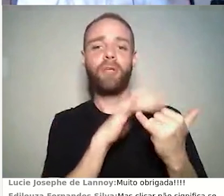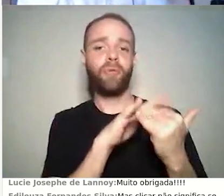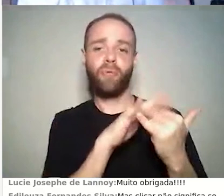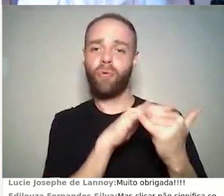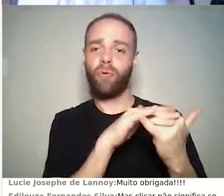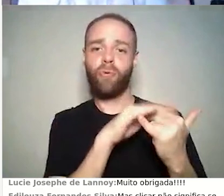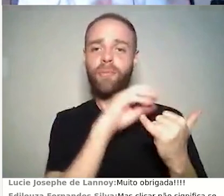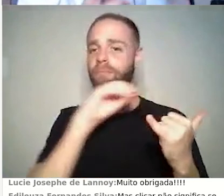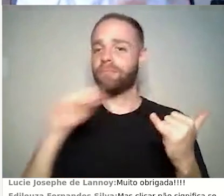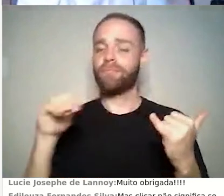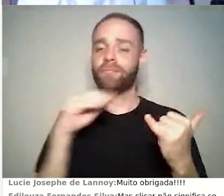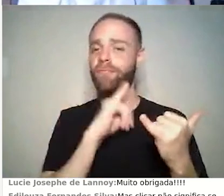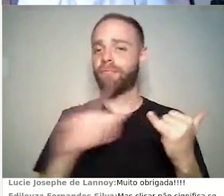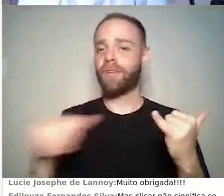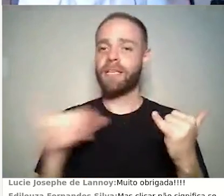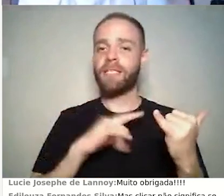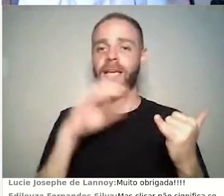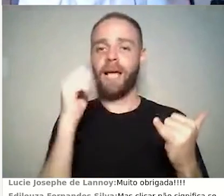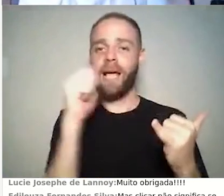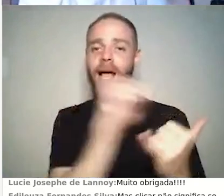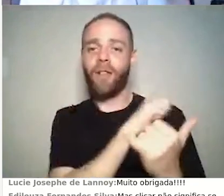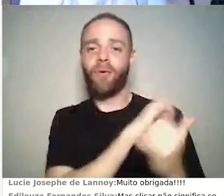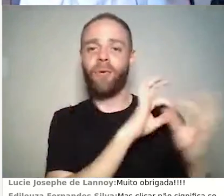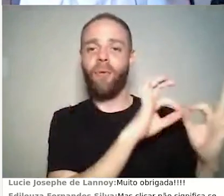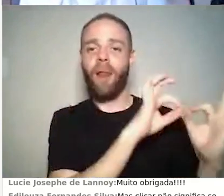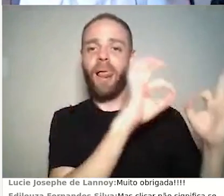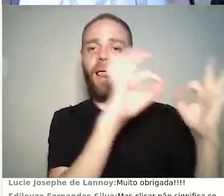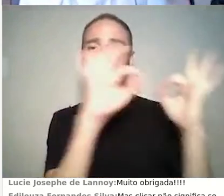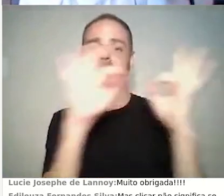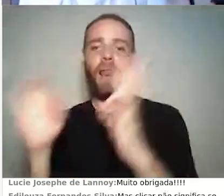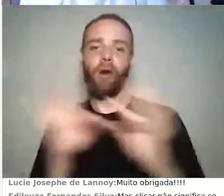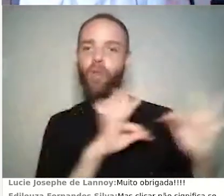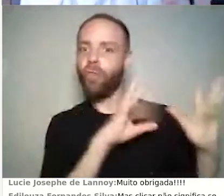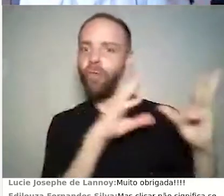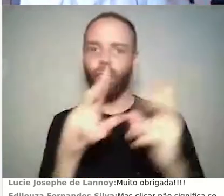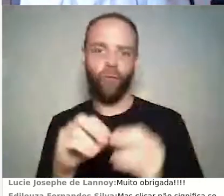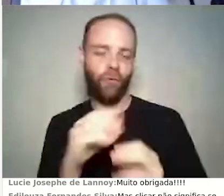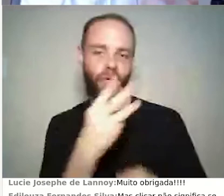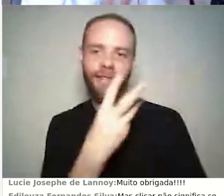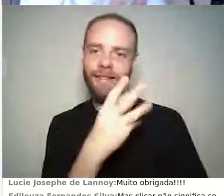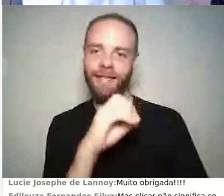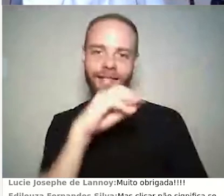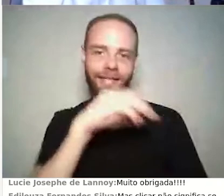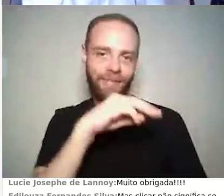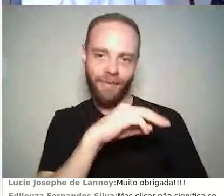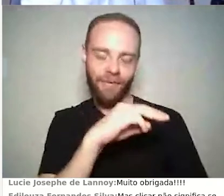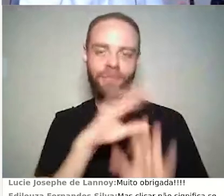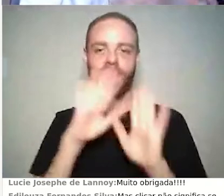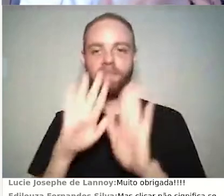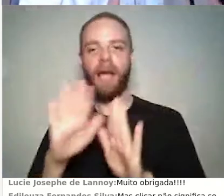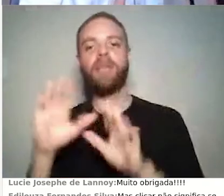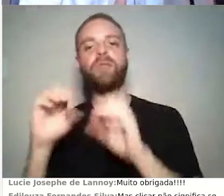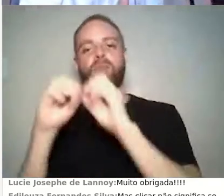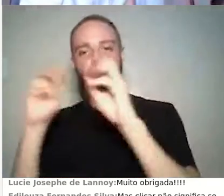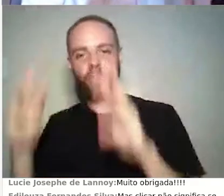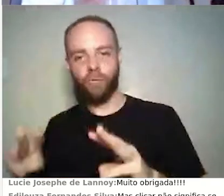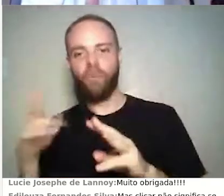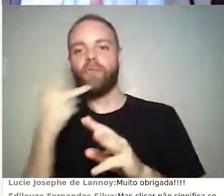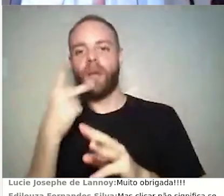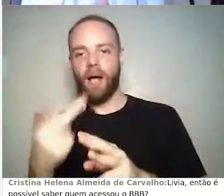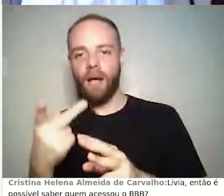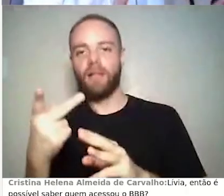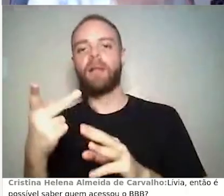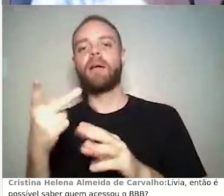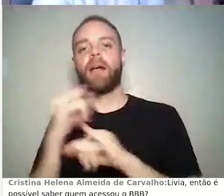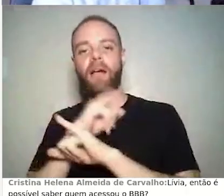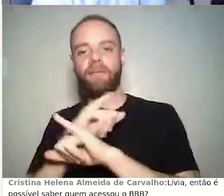viu o vídeo todo ou não, mas ao clicar no link, o Moodle capta que o aluno clicou e vai te dar essa informação, falando, professor Lucy, o